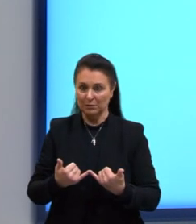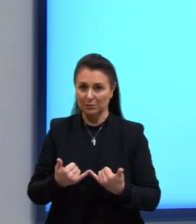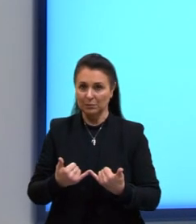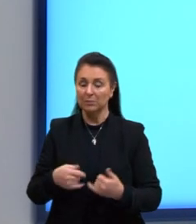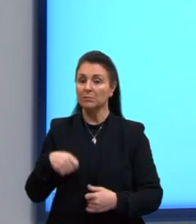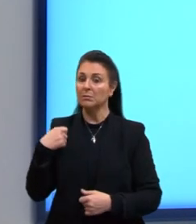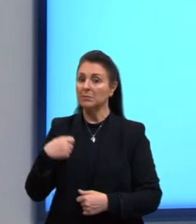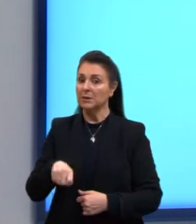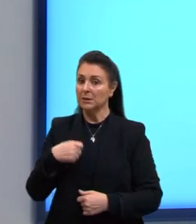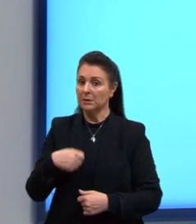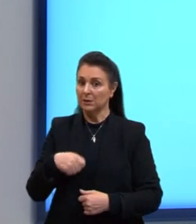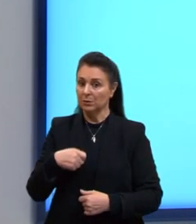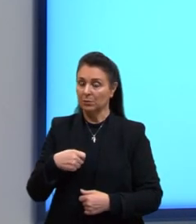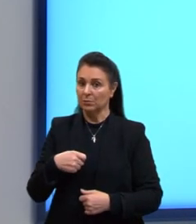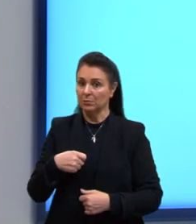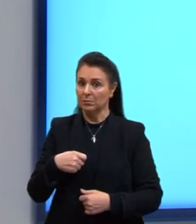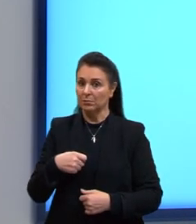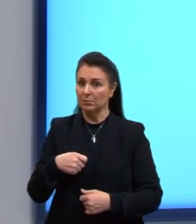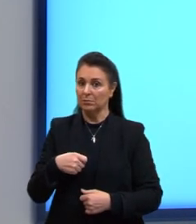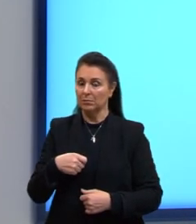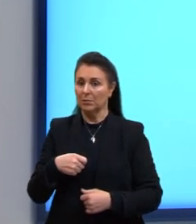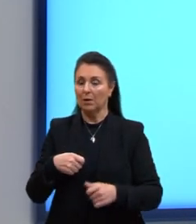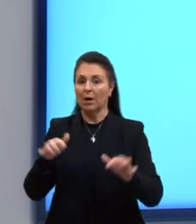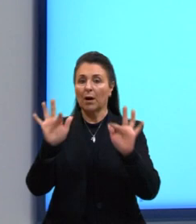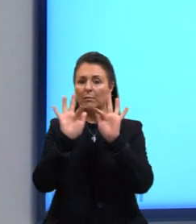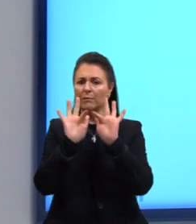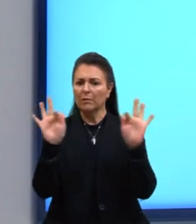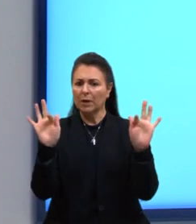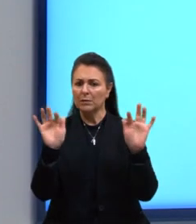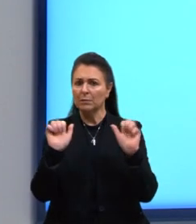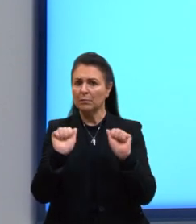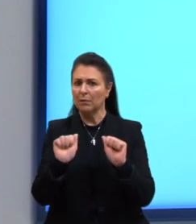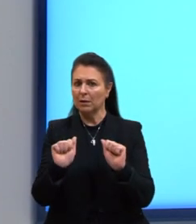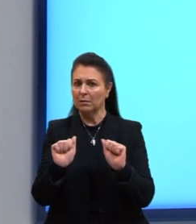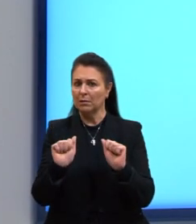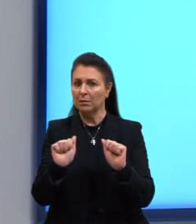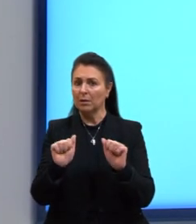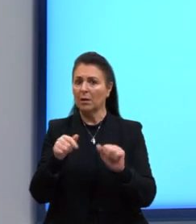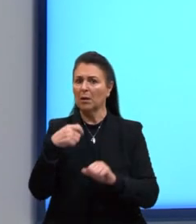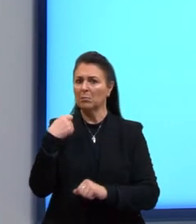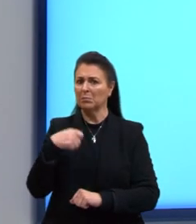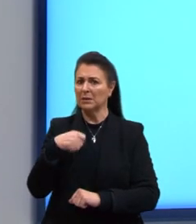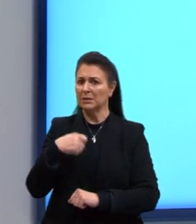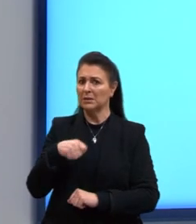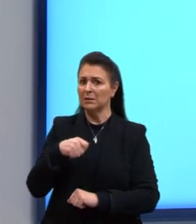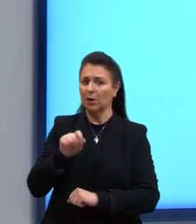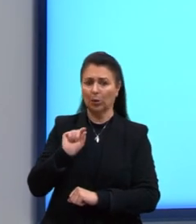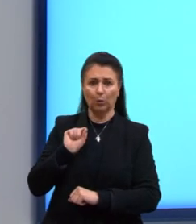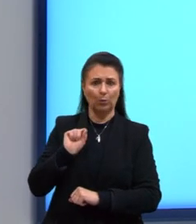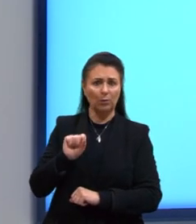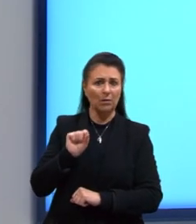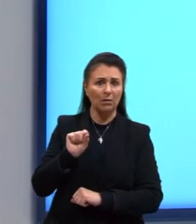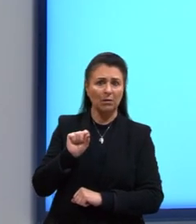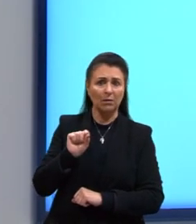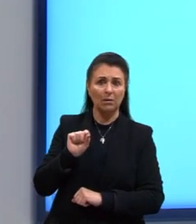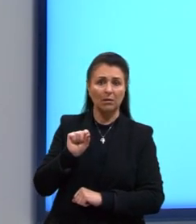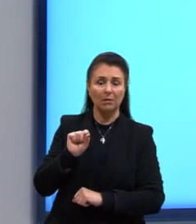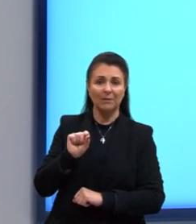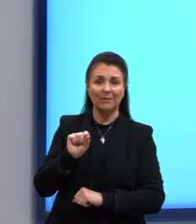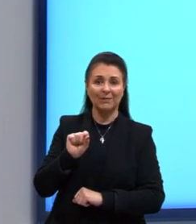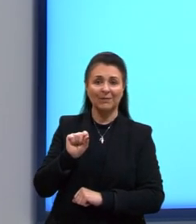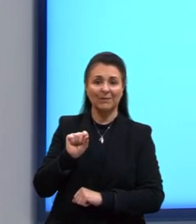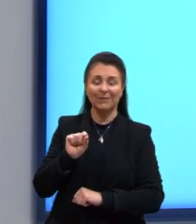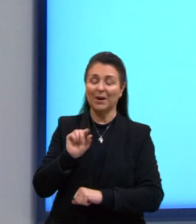Preciso. Eu poderia parar a frase aqui? Não, não é? Preciso. De que? De